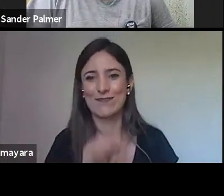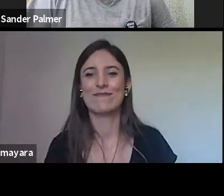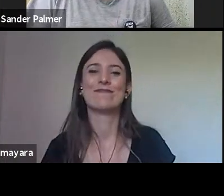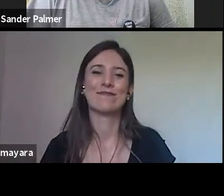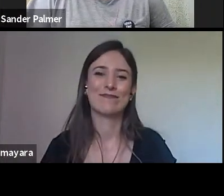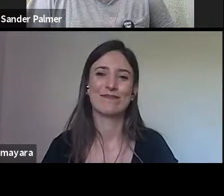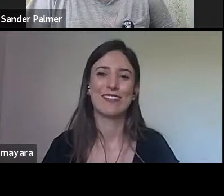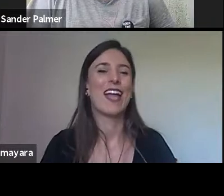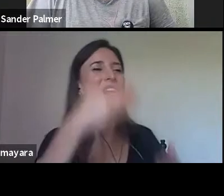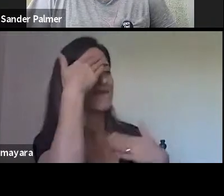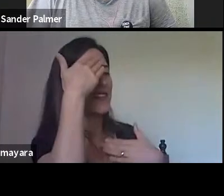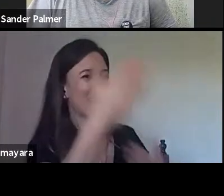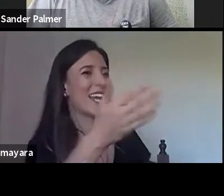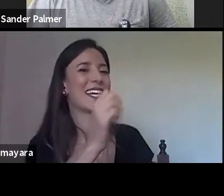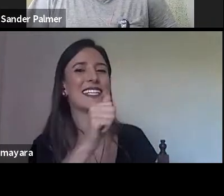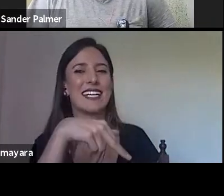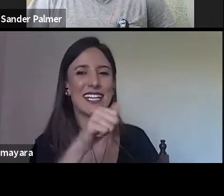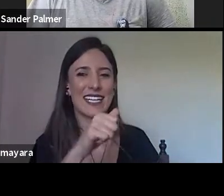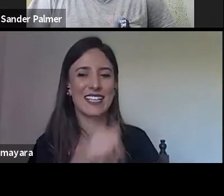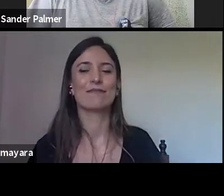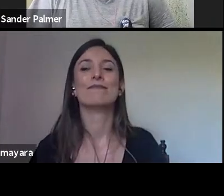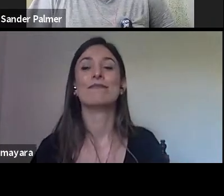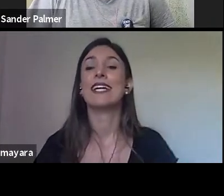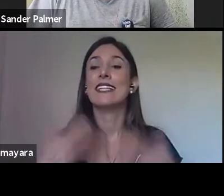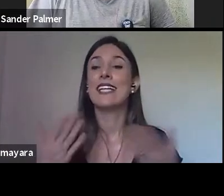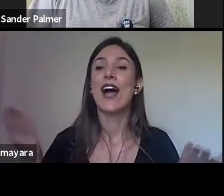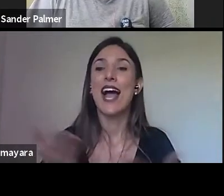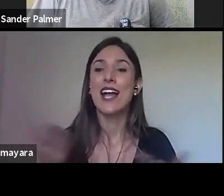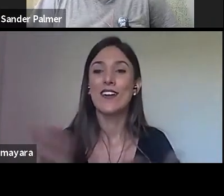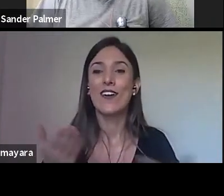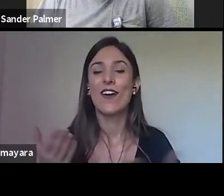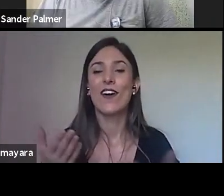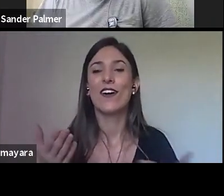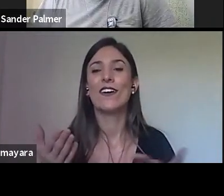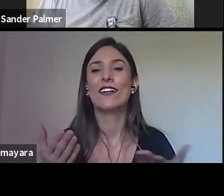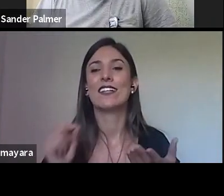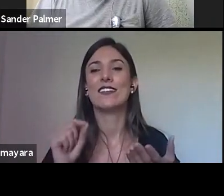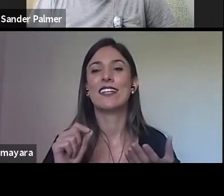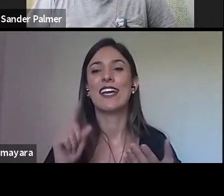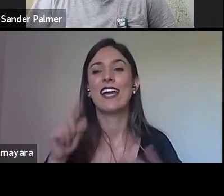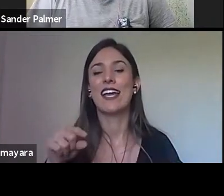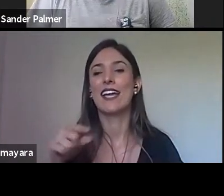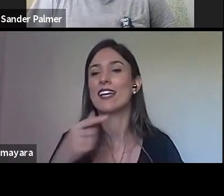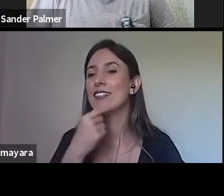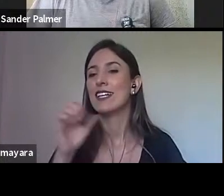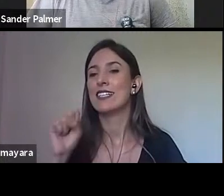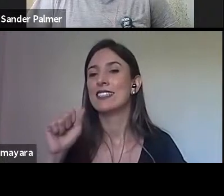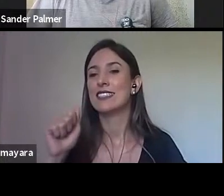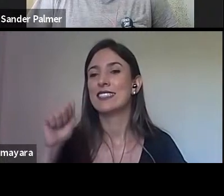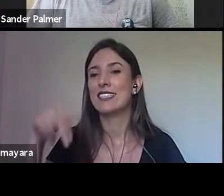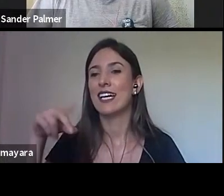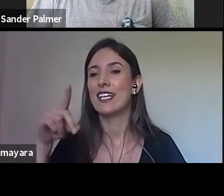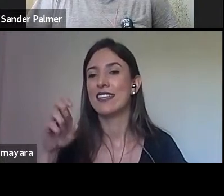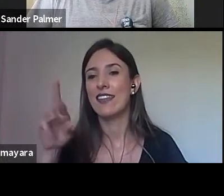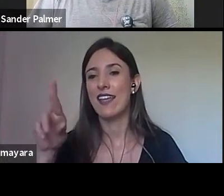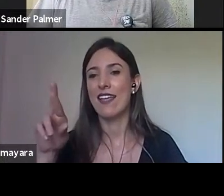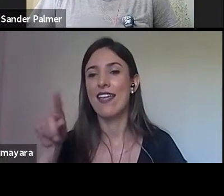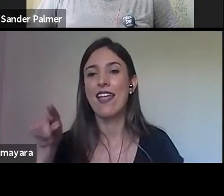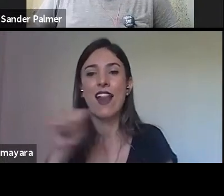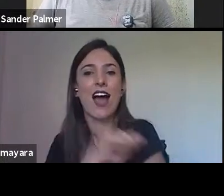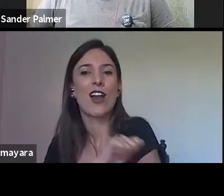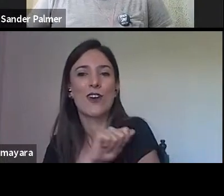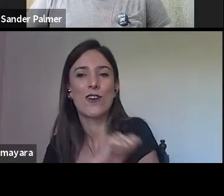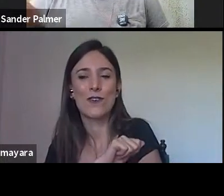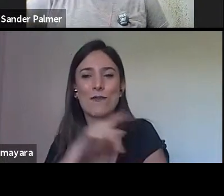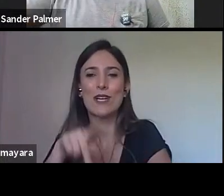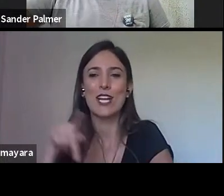Obrigada, Ana, nós vamos passar agora a palavra ao Sander Palmer, o Sander é aluno da pedagogia aqui